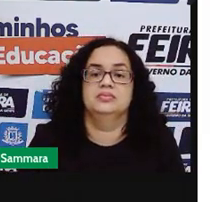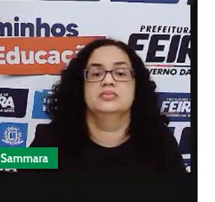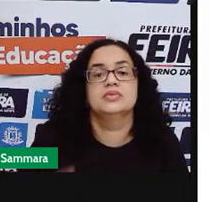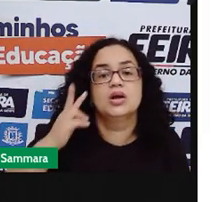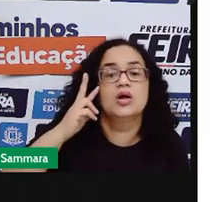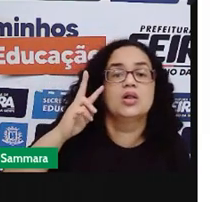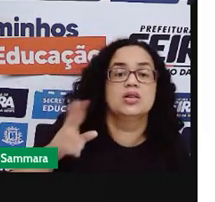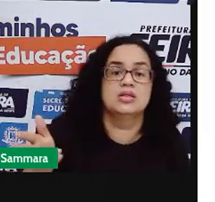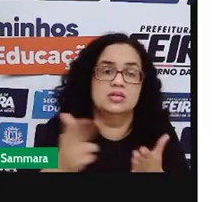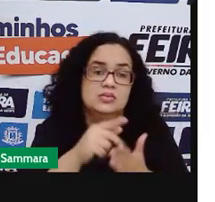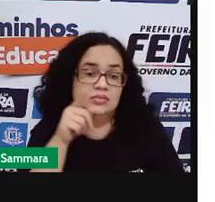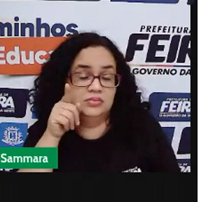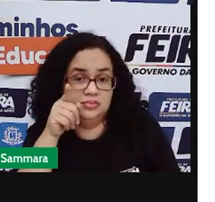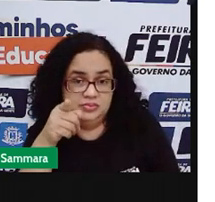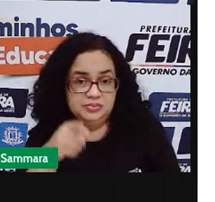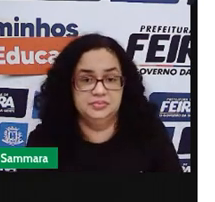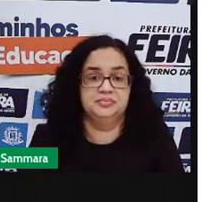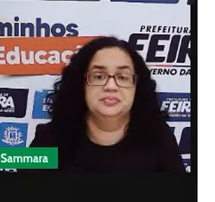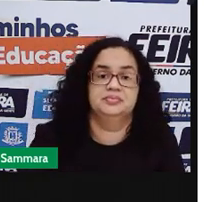Olha a imagem que eu trouxe.